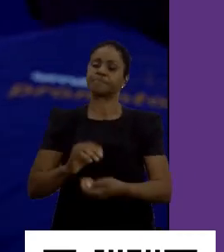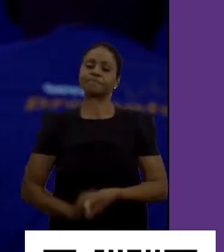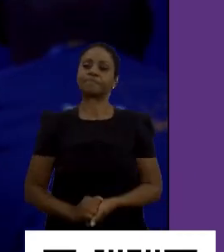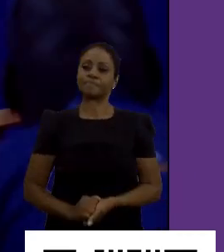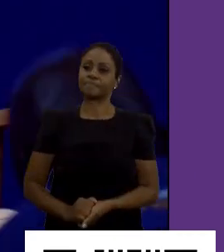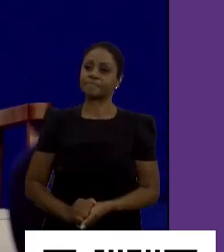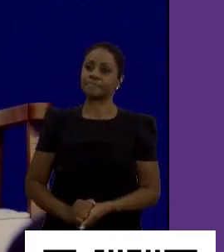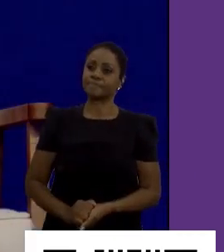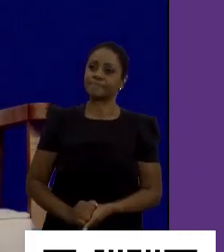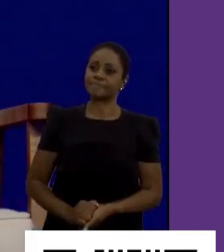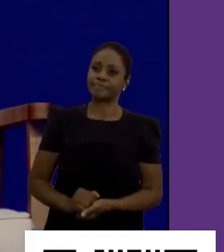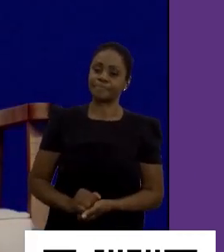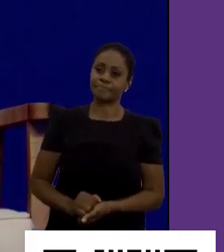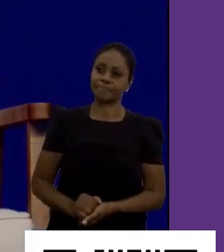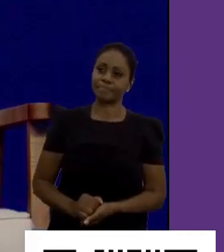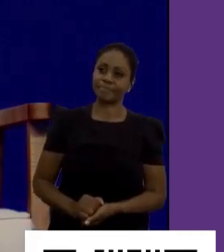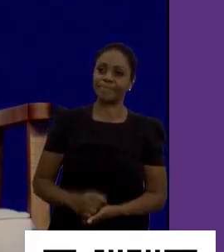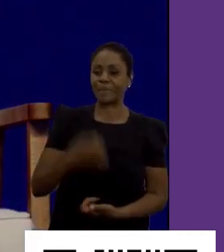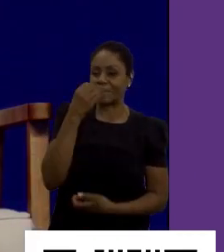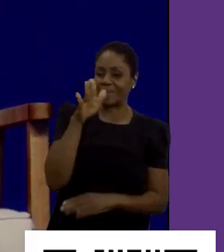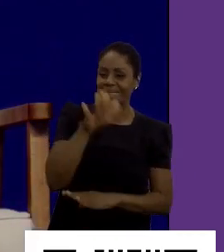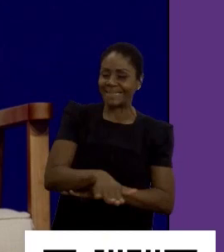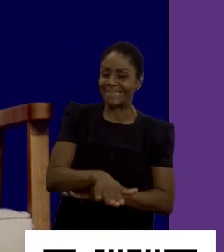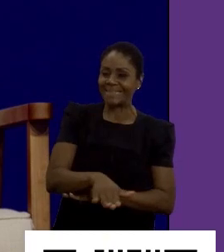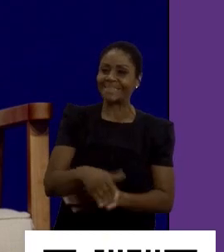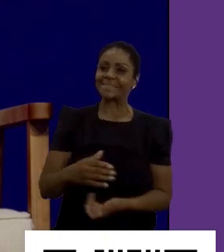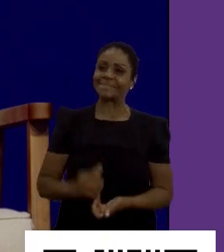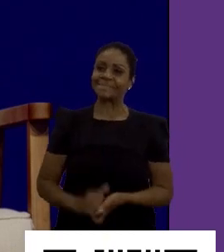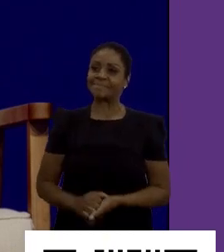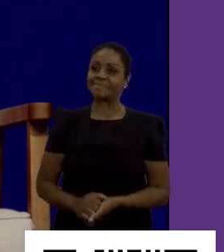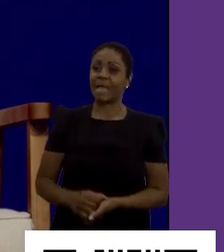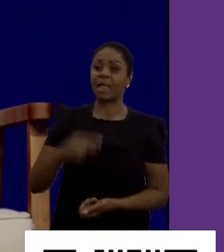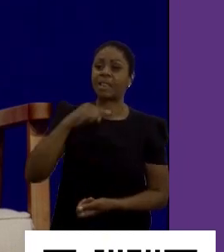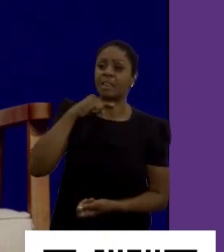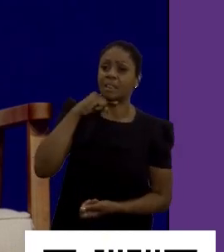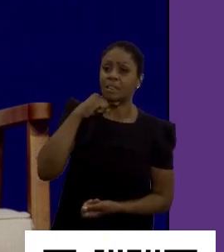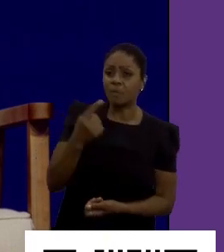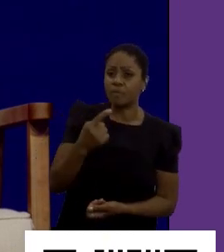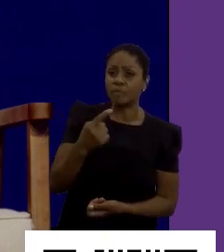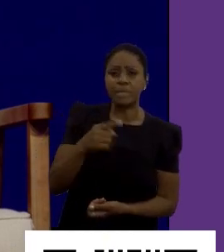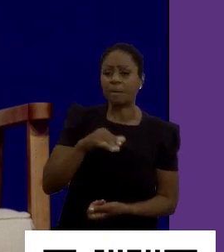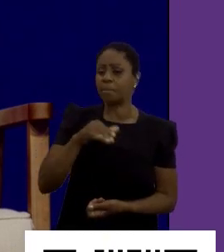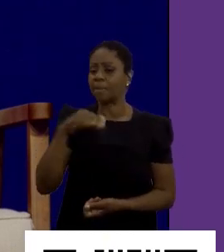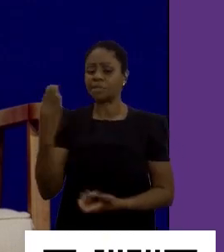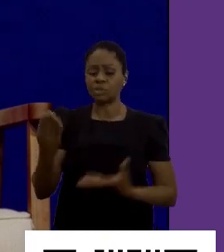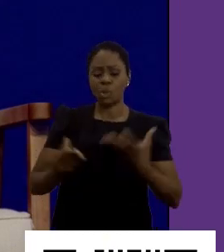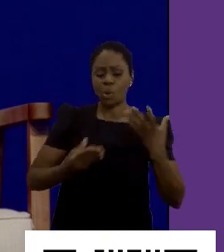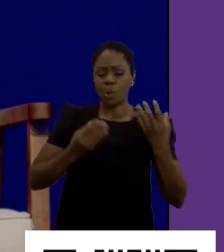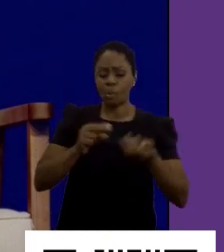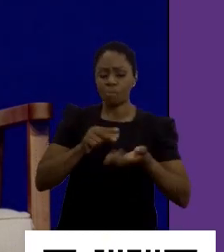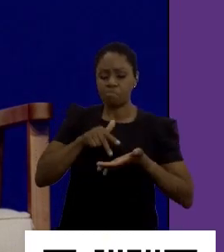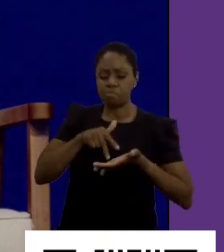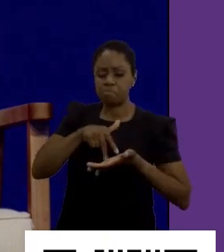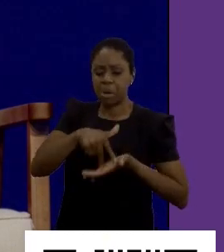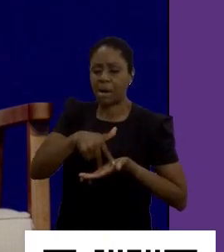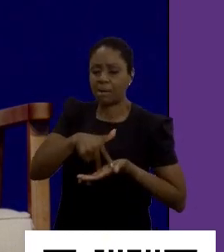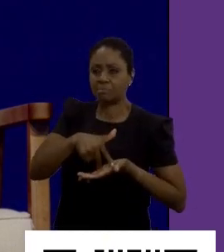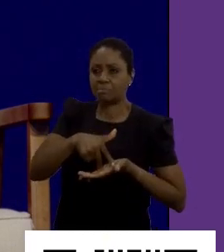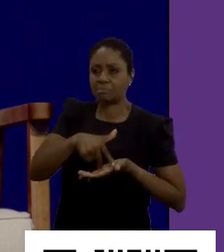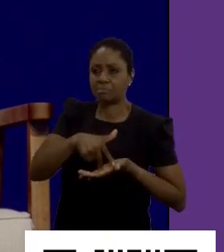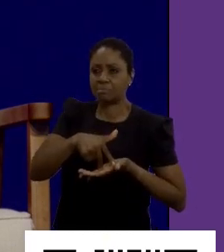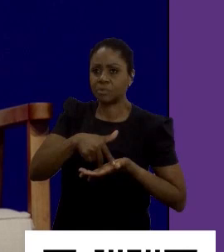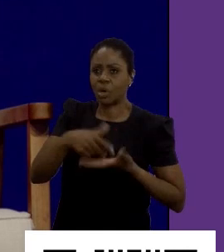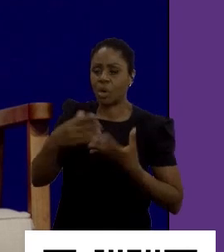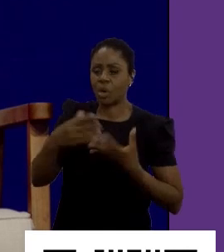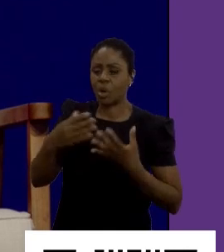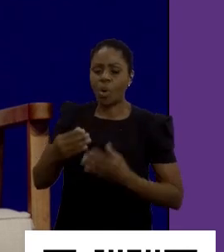Aqui. Isso. Opa, boa tarde. A minha dúvida é mais como se destacar na sua plataforma. Como?